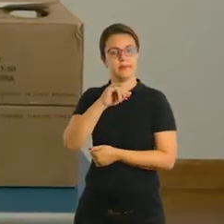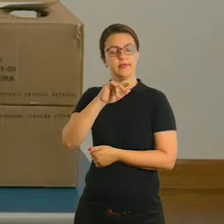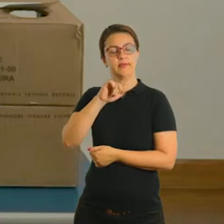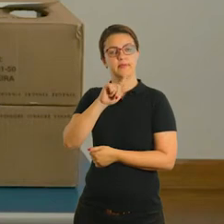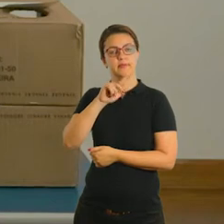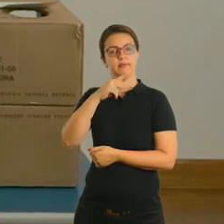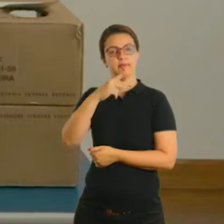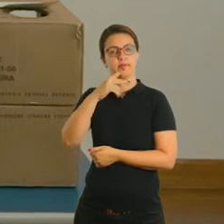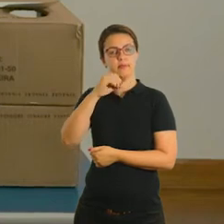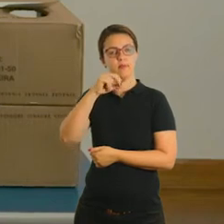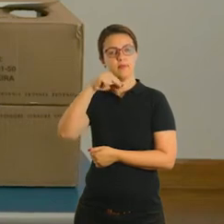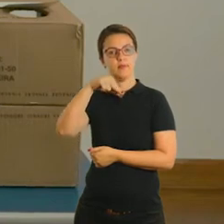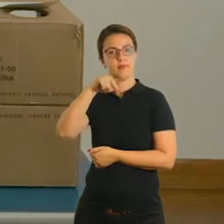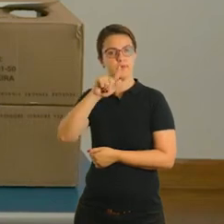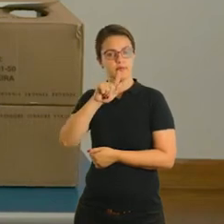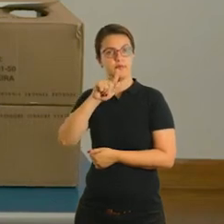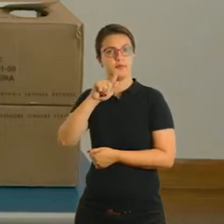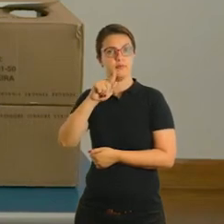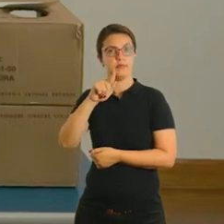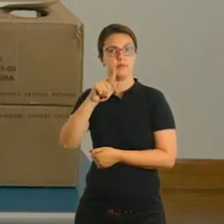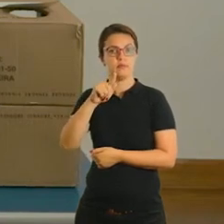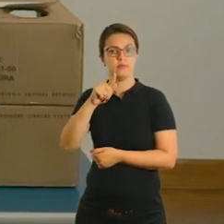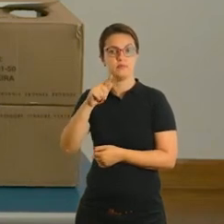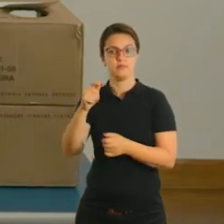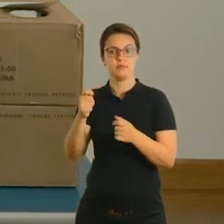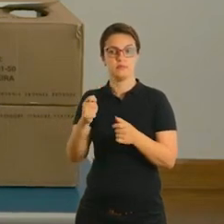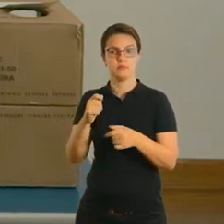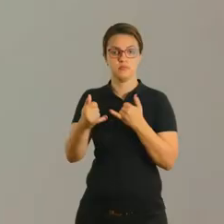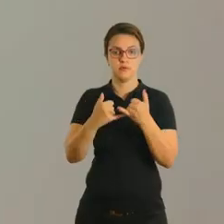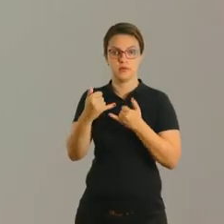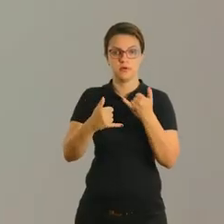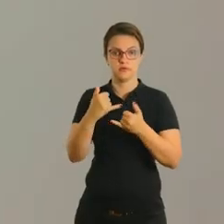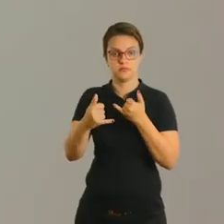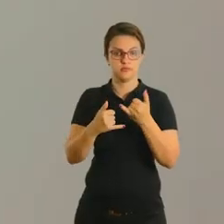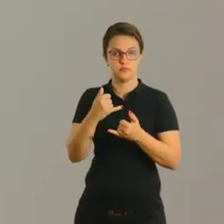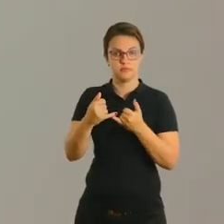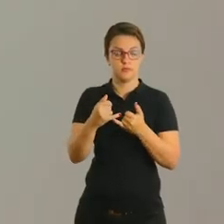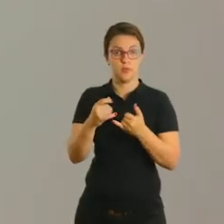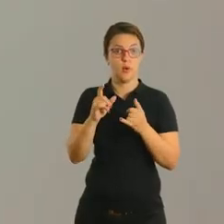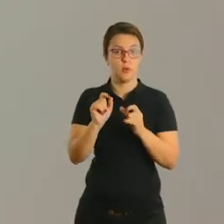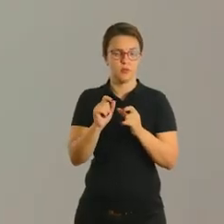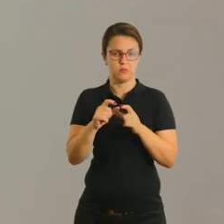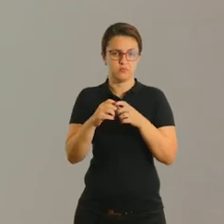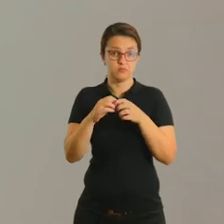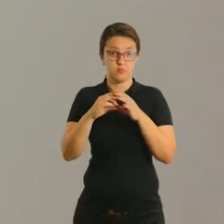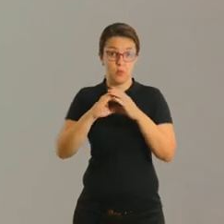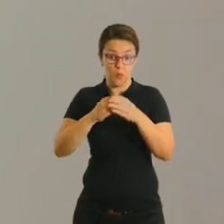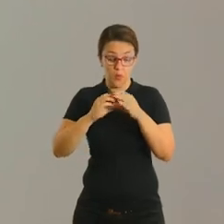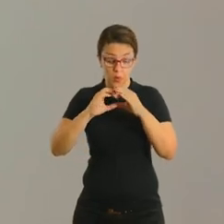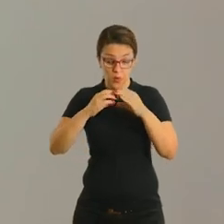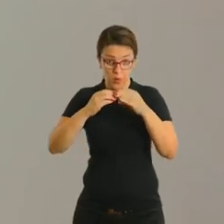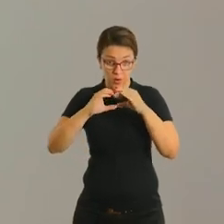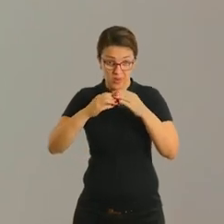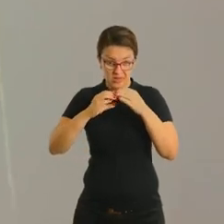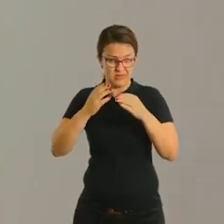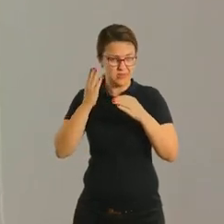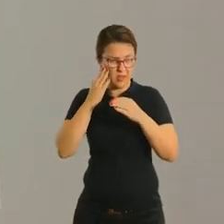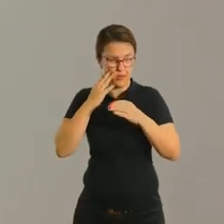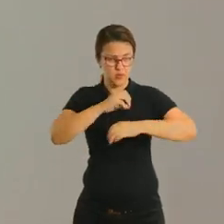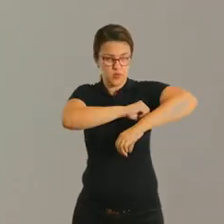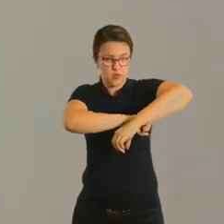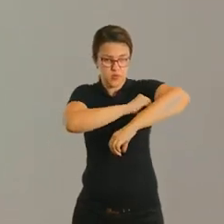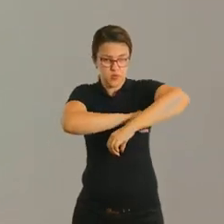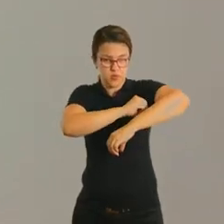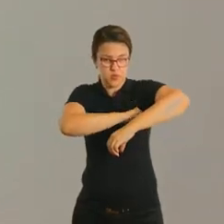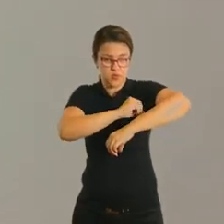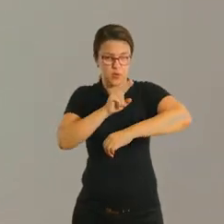peguei, como eu não tinha uma bolinha de pingue-pongue em casa, eu peguei essa bolinha de rolon de desodorante, mas se você não tiver nem a bolinha de rolon, você pode